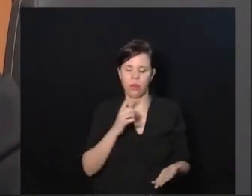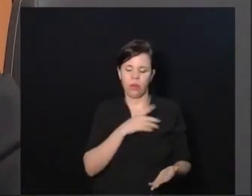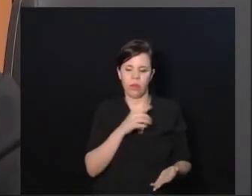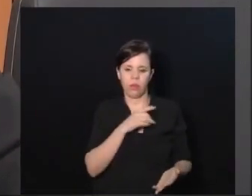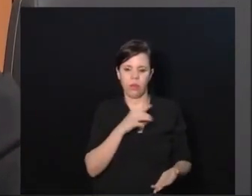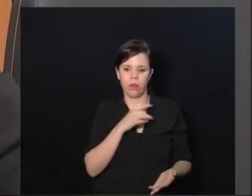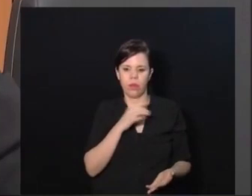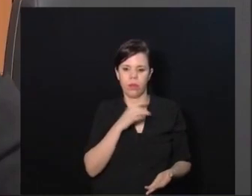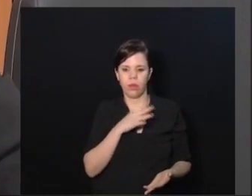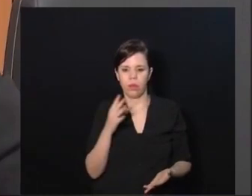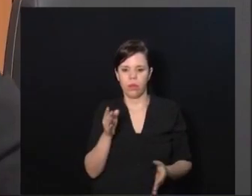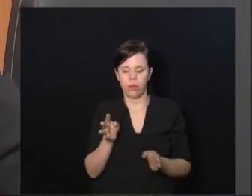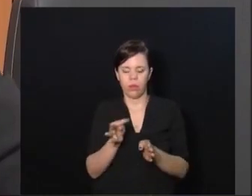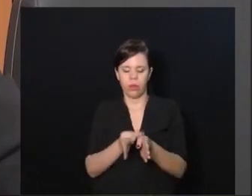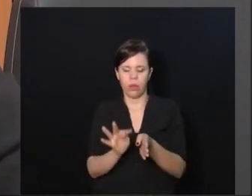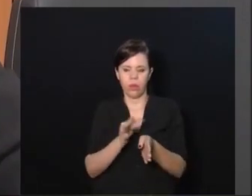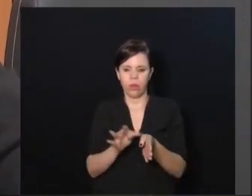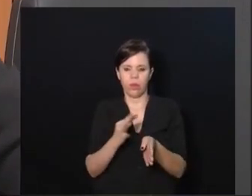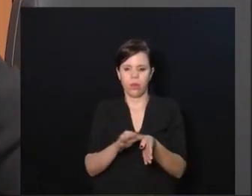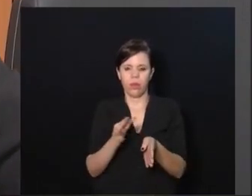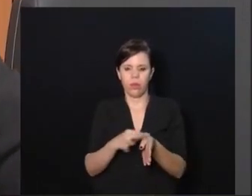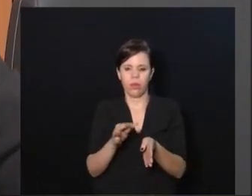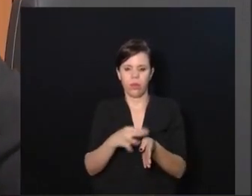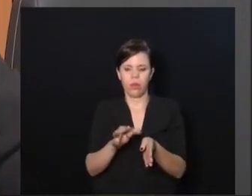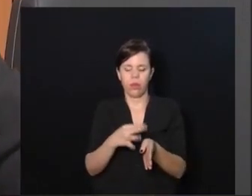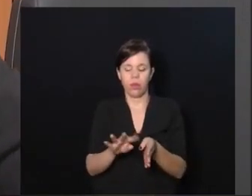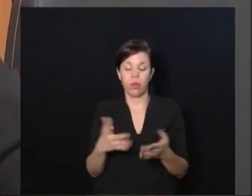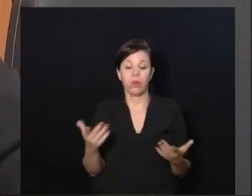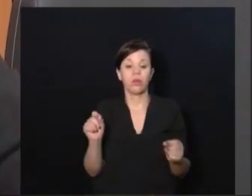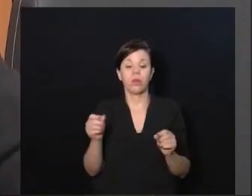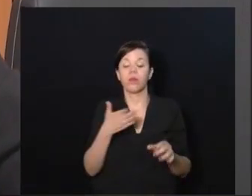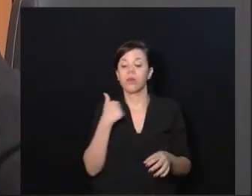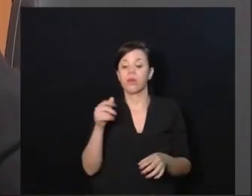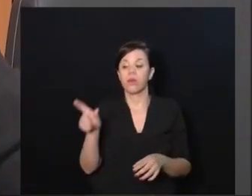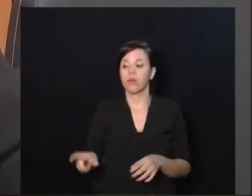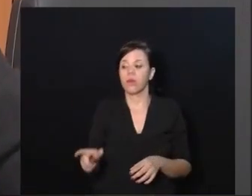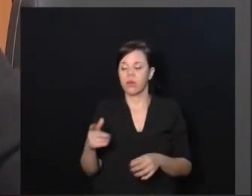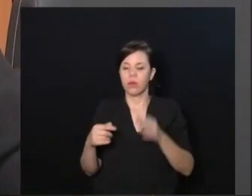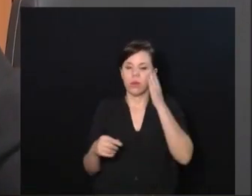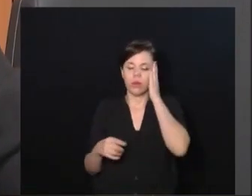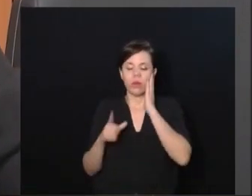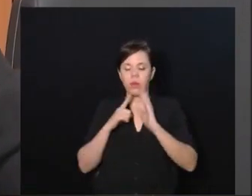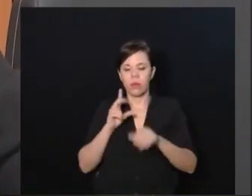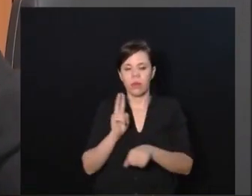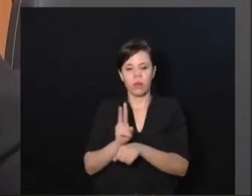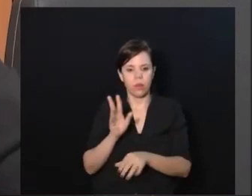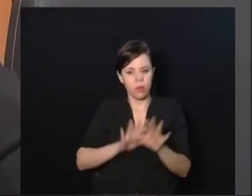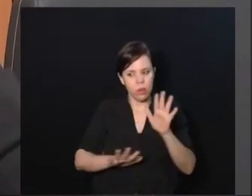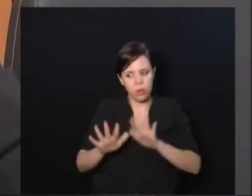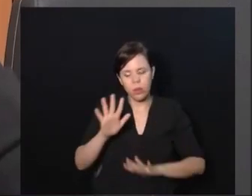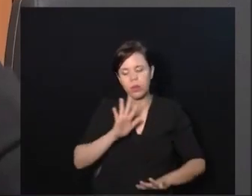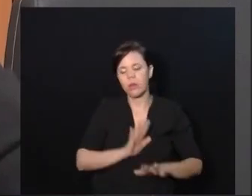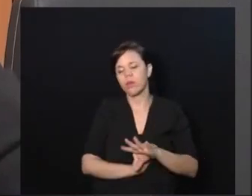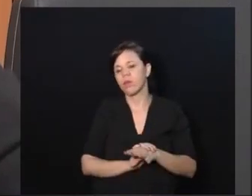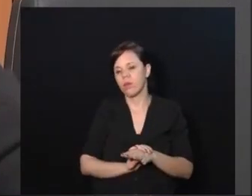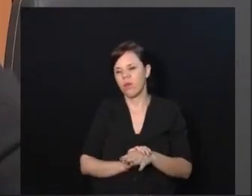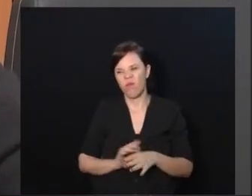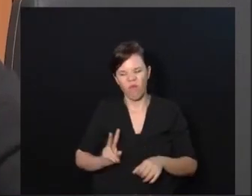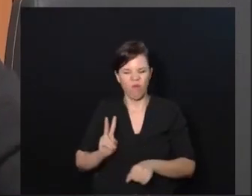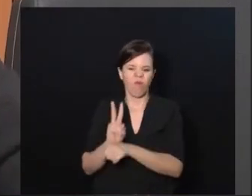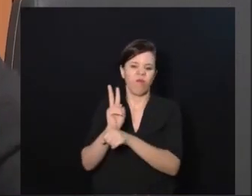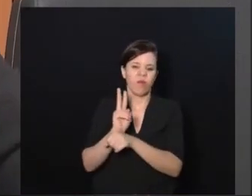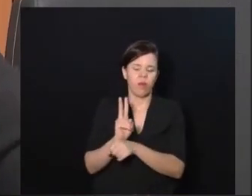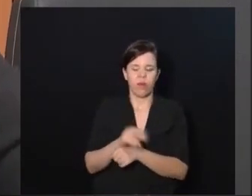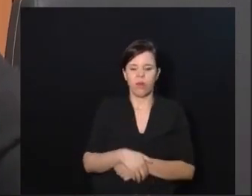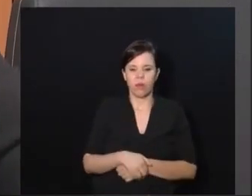de conselho tutelar, por exemplo. Então, gente tem que ver o que é melhor para a pessoa e ter cuidado para essa superproteção, não tirar dessa